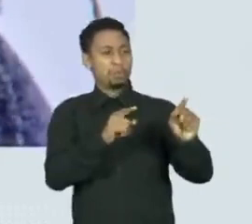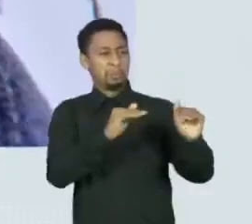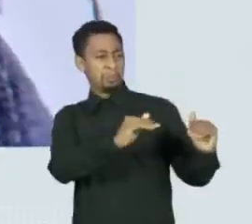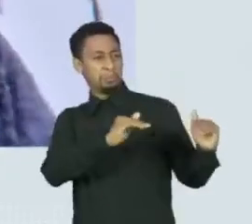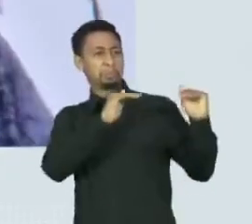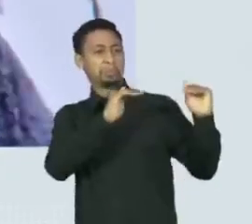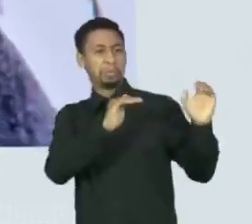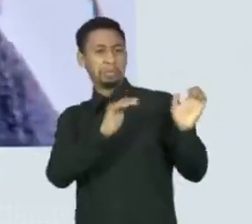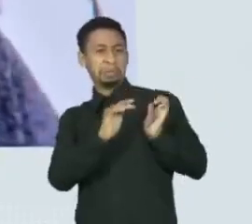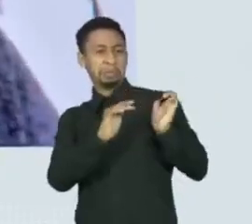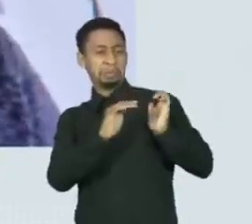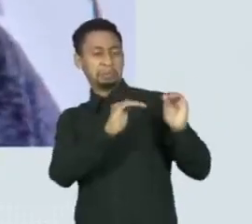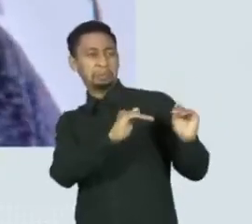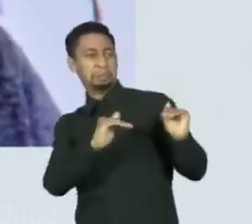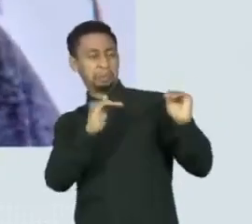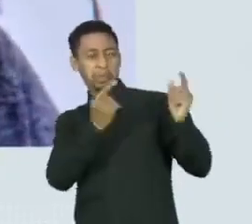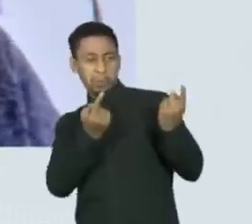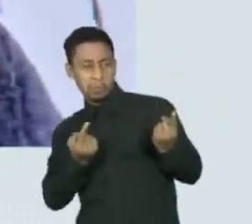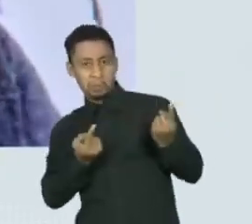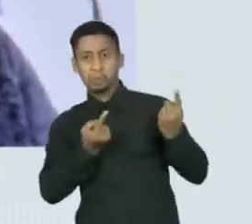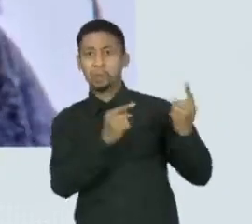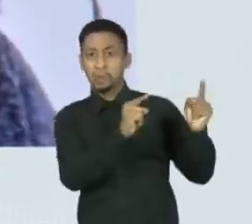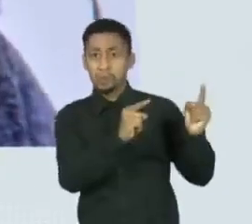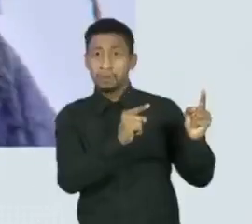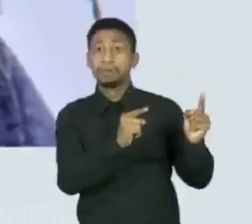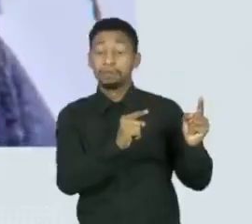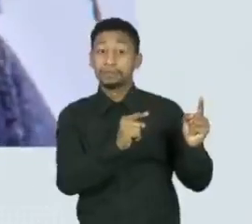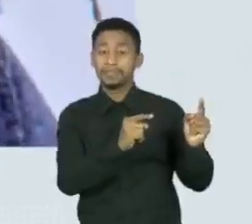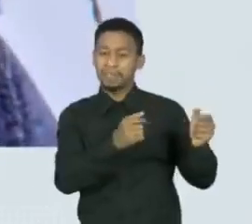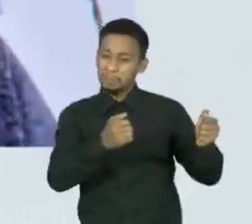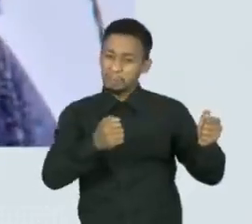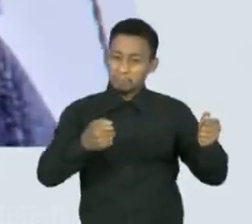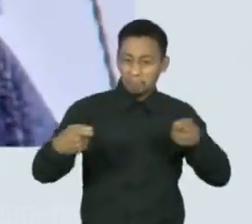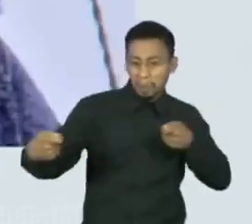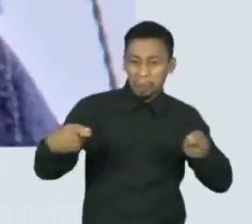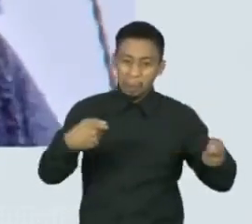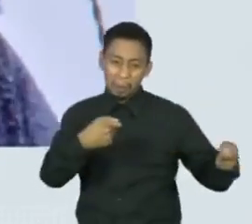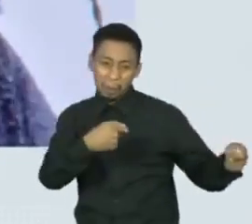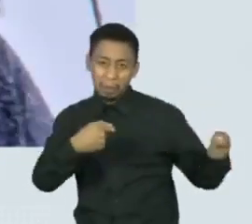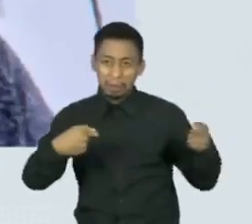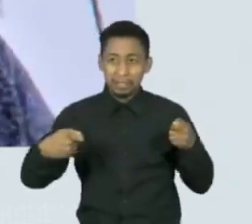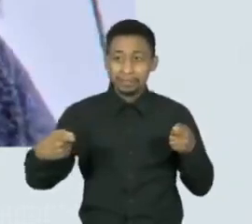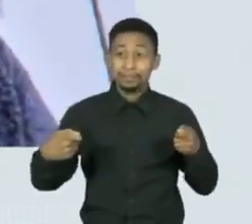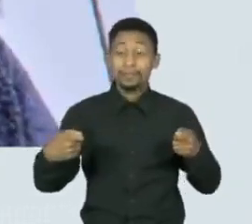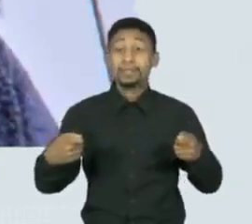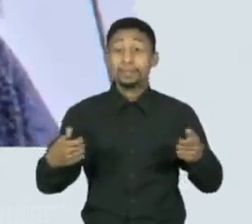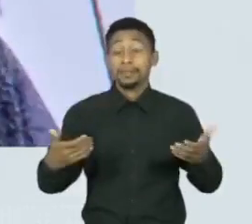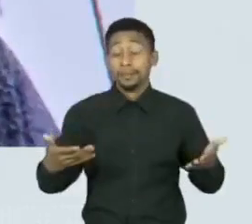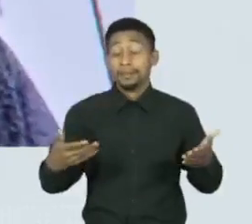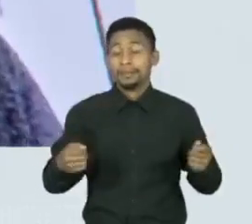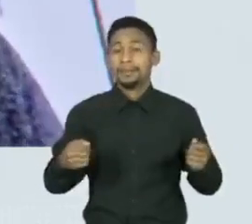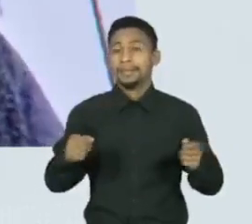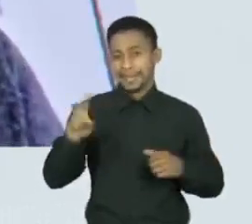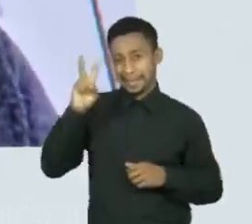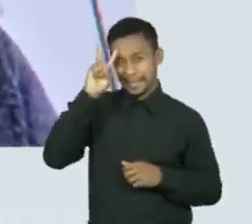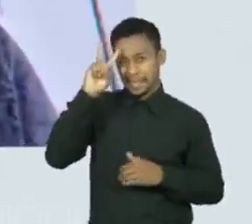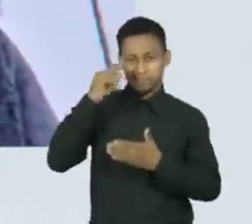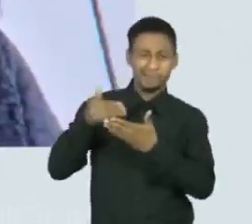a burguesia, enfim. De certa forma havia um pouco isso, mas é preciso lembrar que